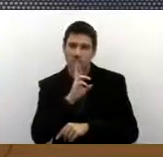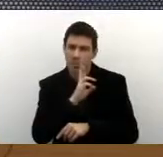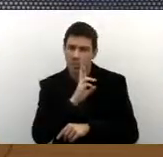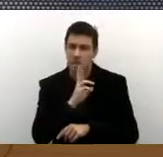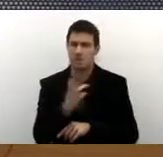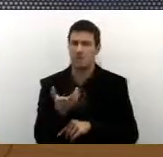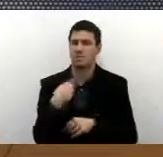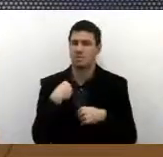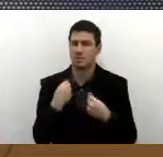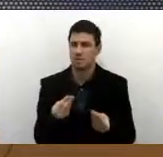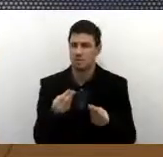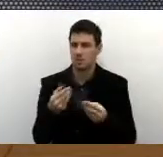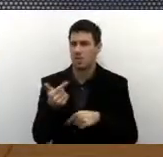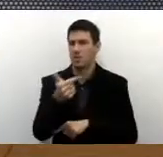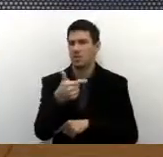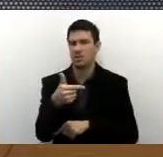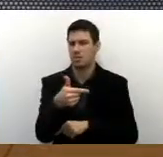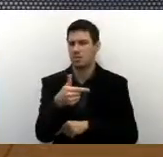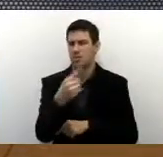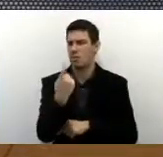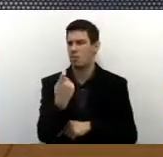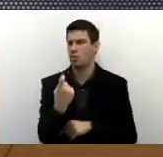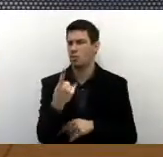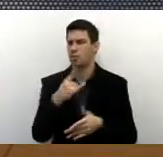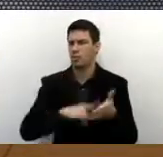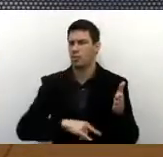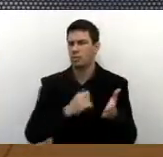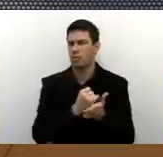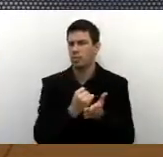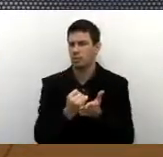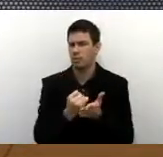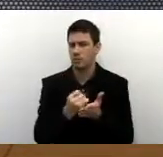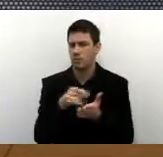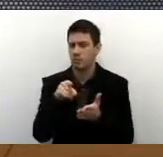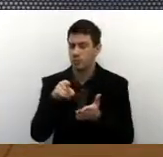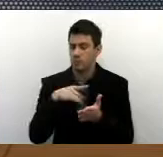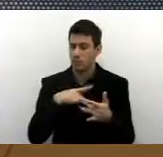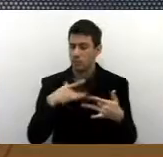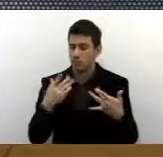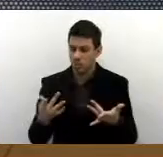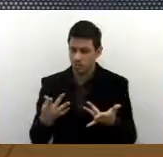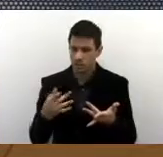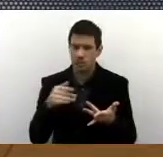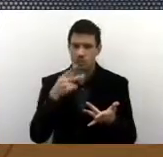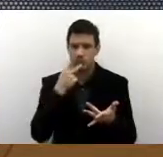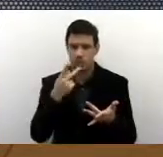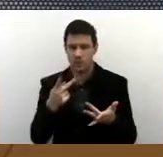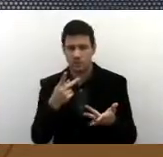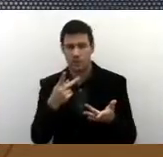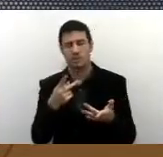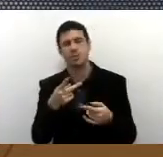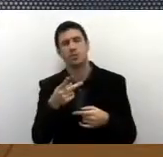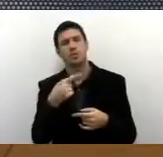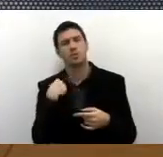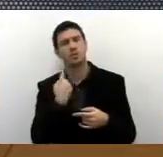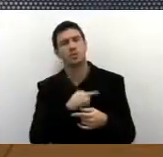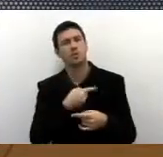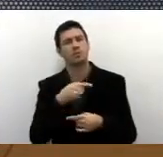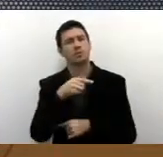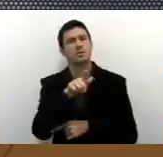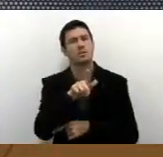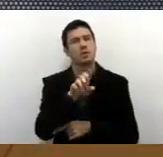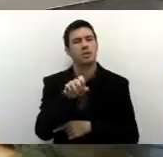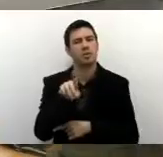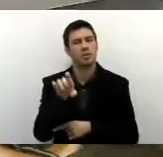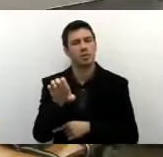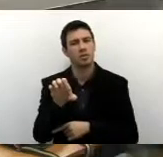Não é para o único contrato especificamente que o vereador vem citando. Vossa Excelência explicou que com a gente é 3